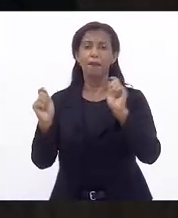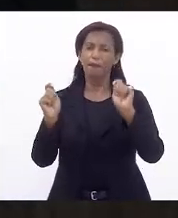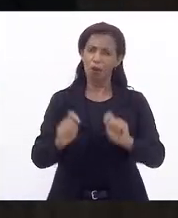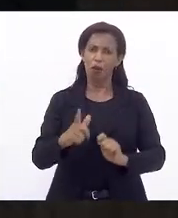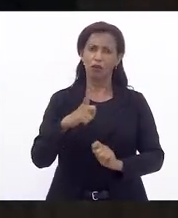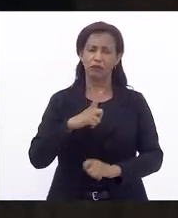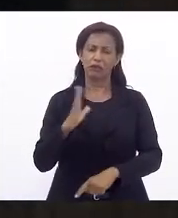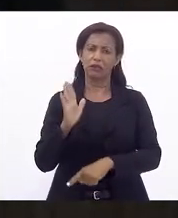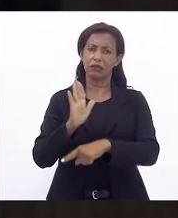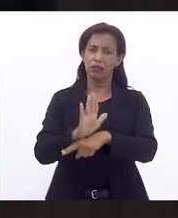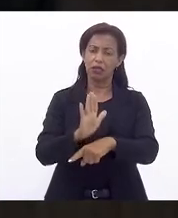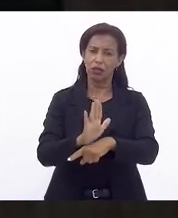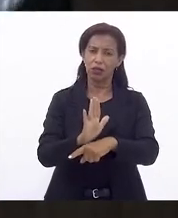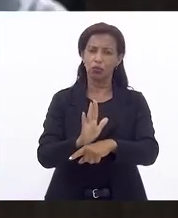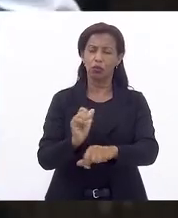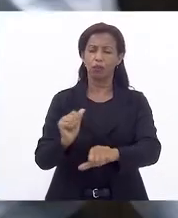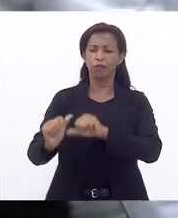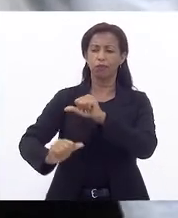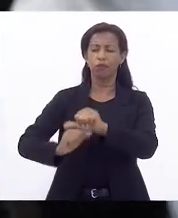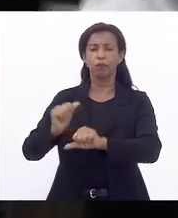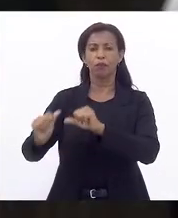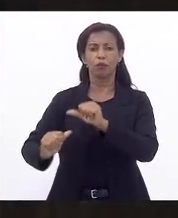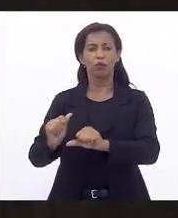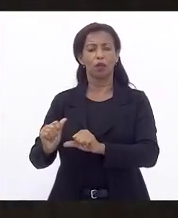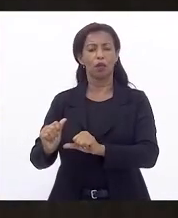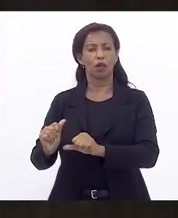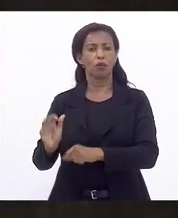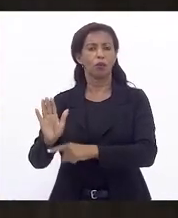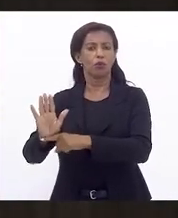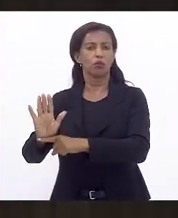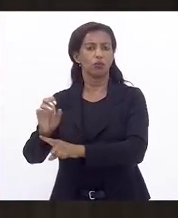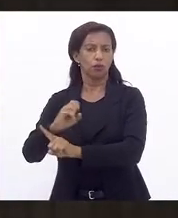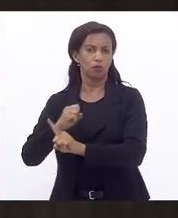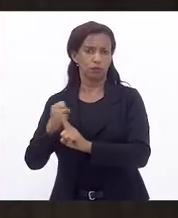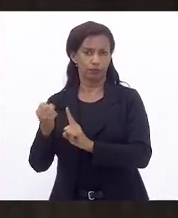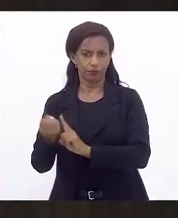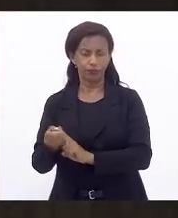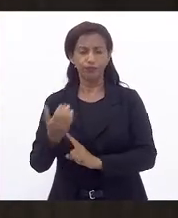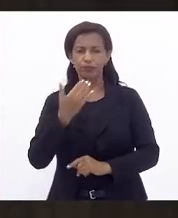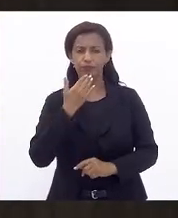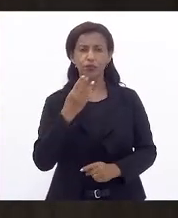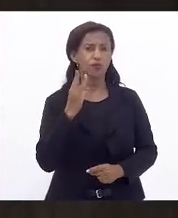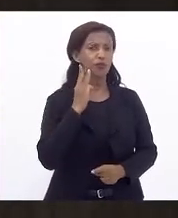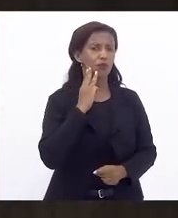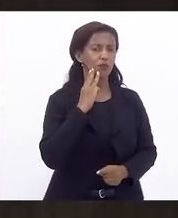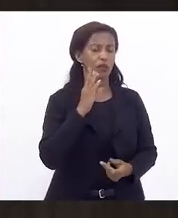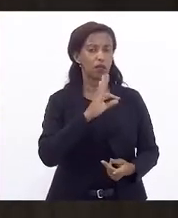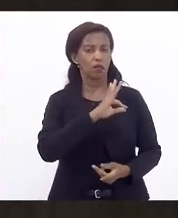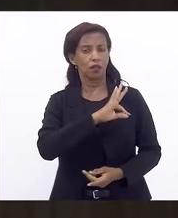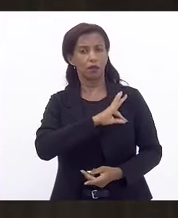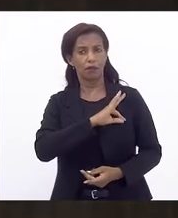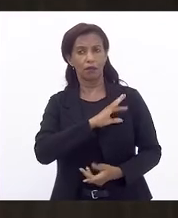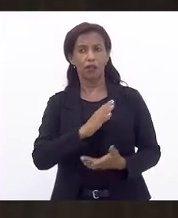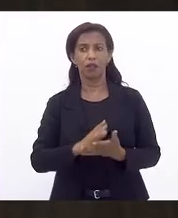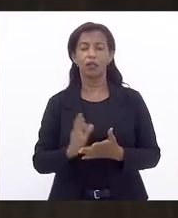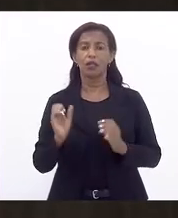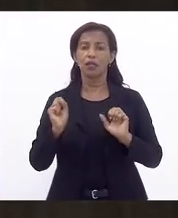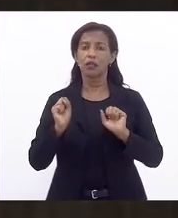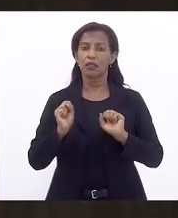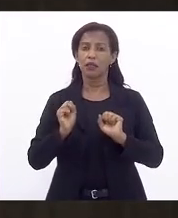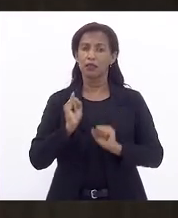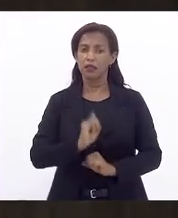benefício para serem revertidos para um projeto social. Eu pedi à deputada Marta Rocha, deputado Valdeck, se puderem